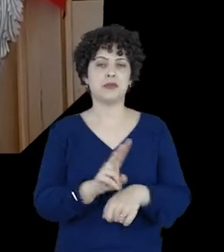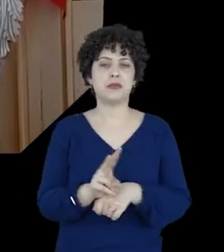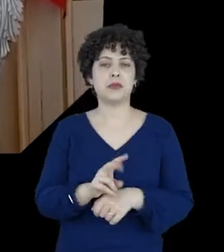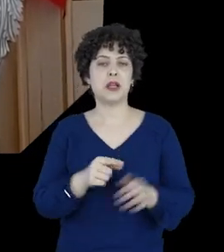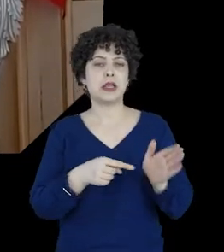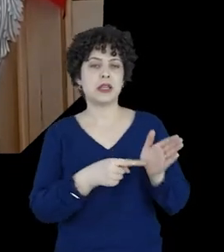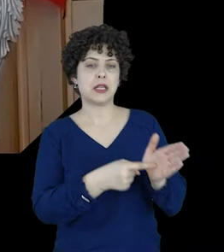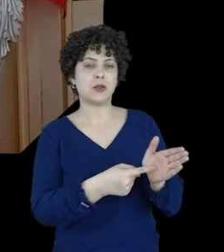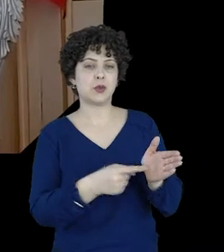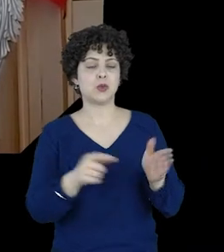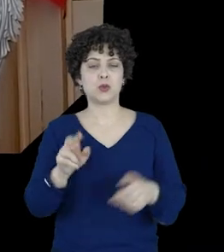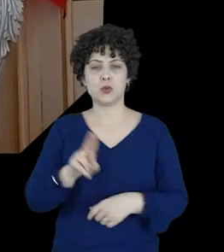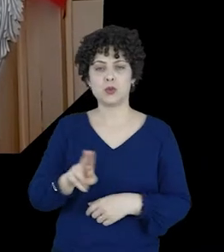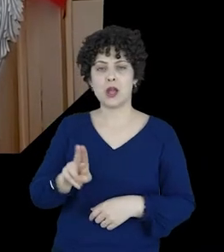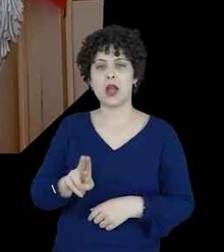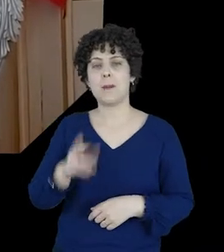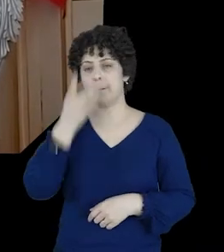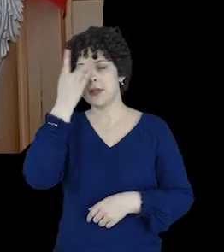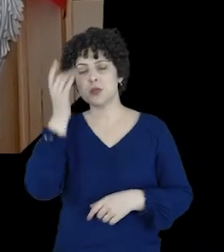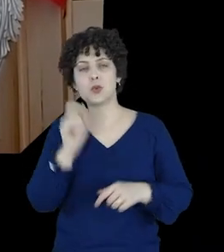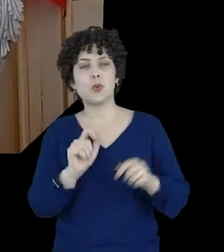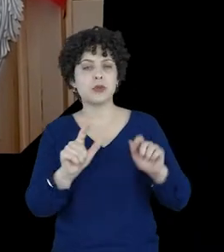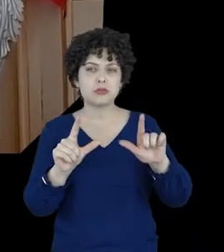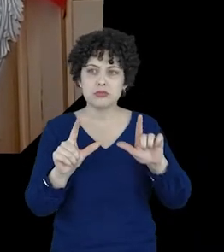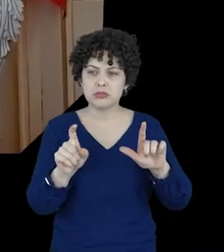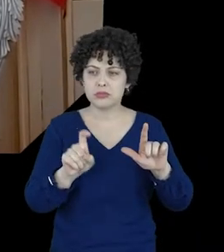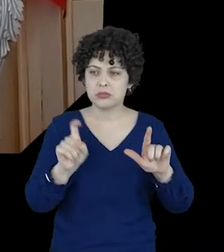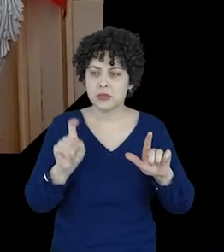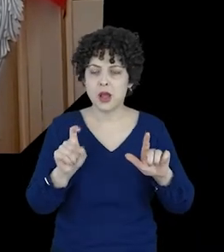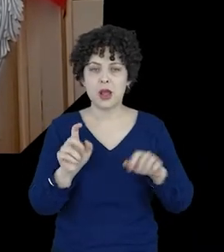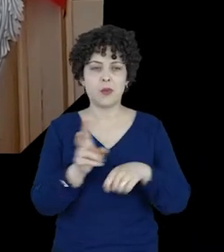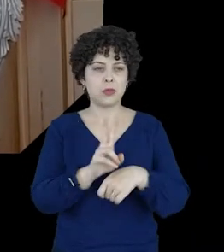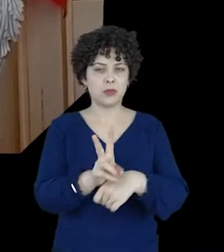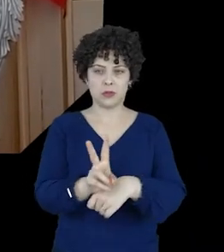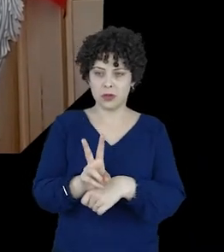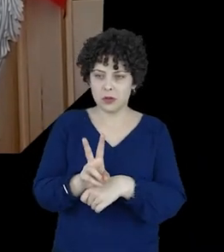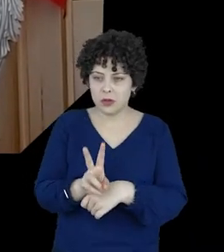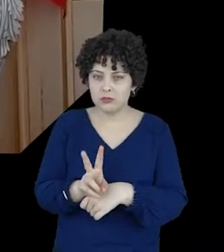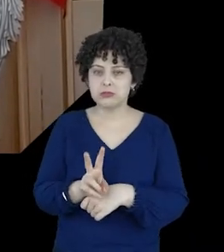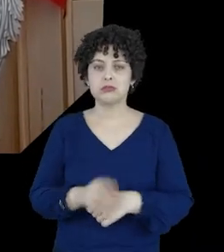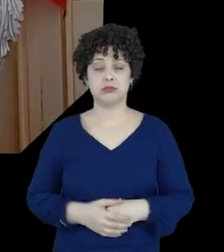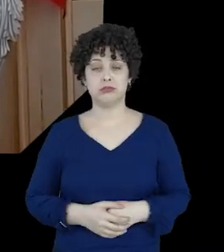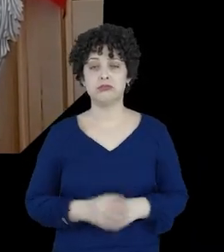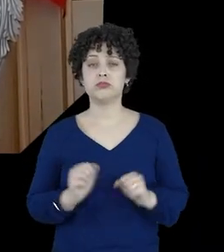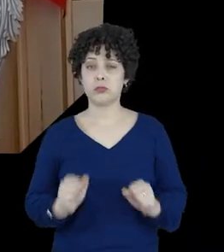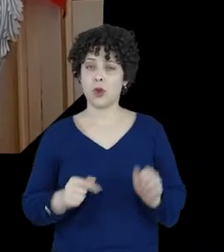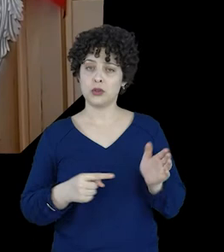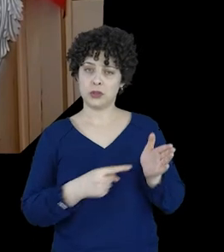casos denunciados por usuários ou por associações que monitoram essa atividade.